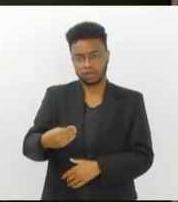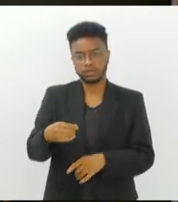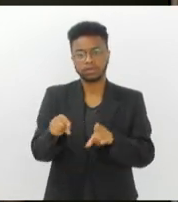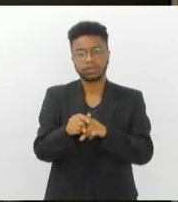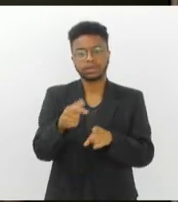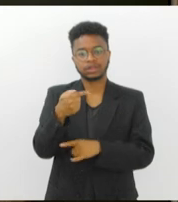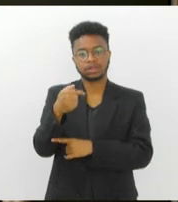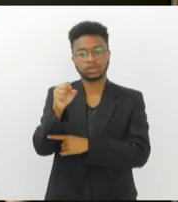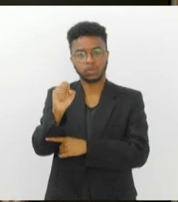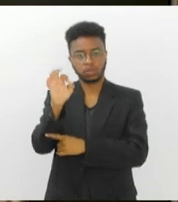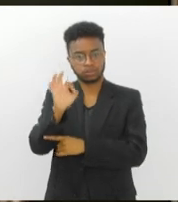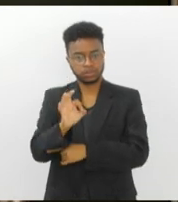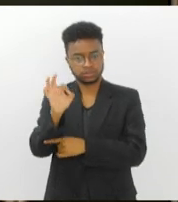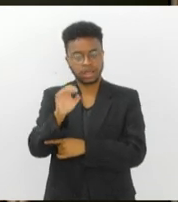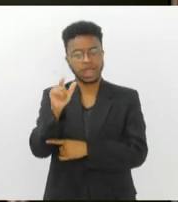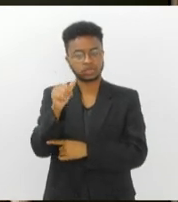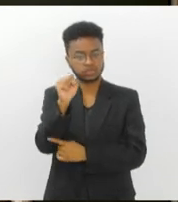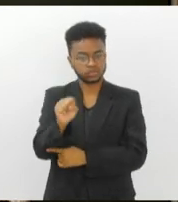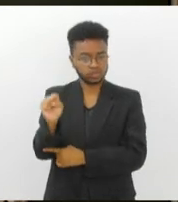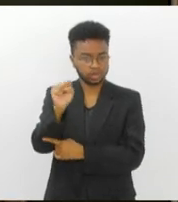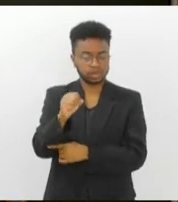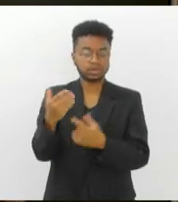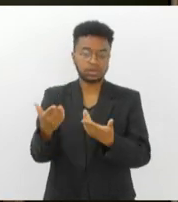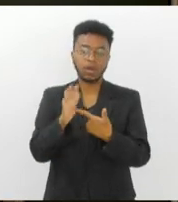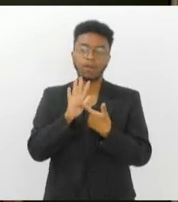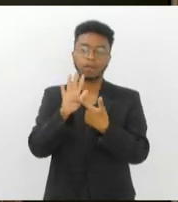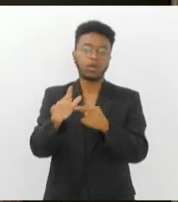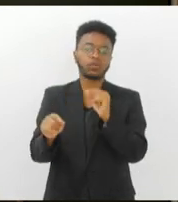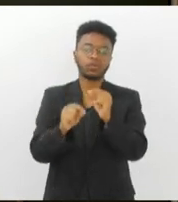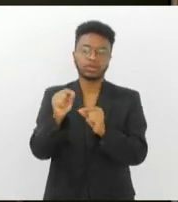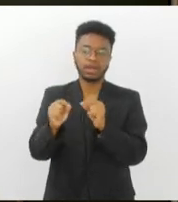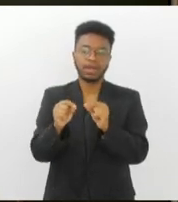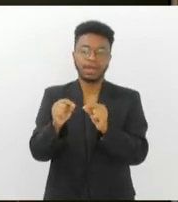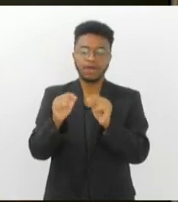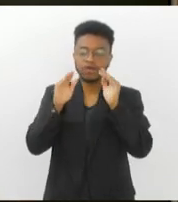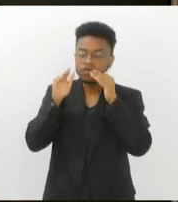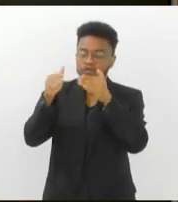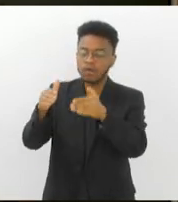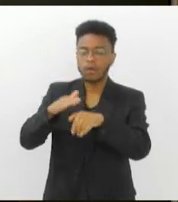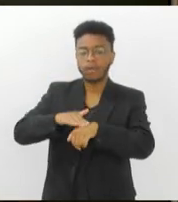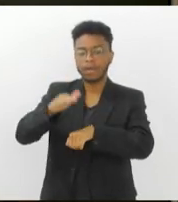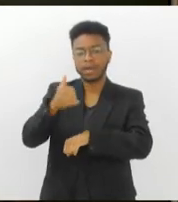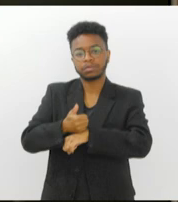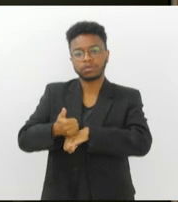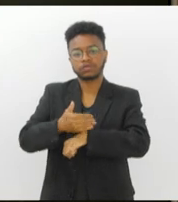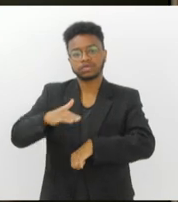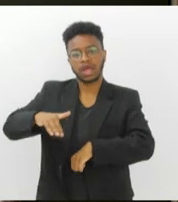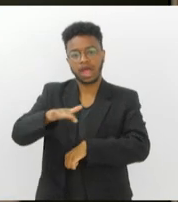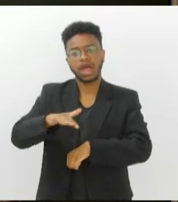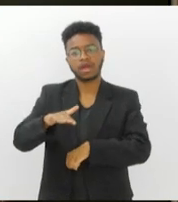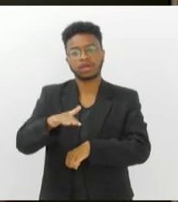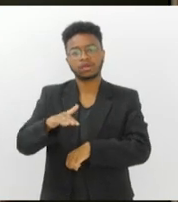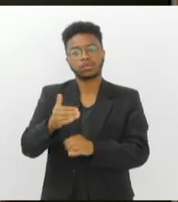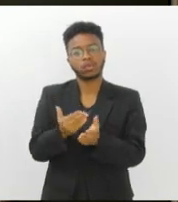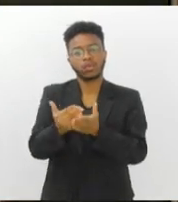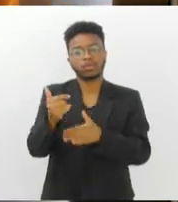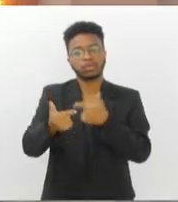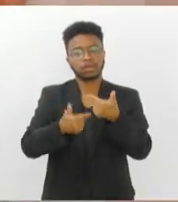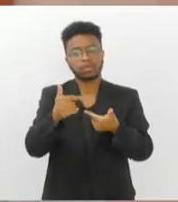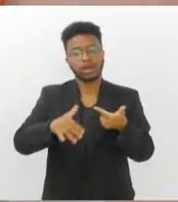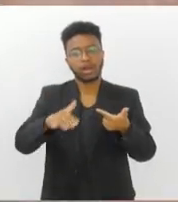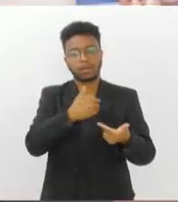78% são solteiros, refletindo uma tendência de dar prioridade à carreira nesta fase inicial do serviço público.